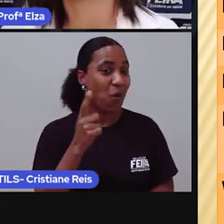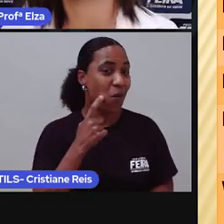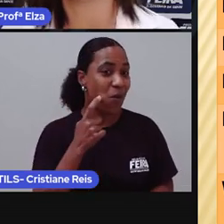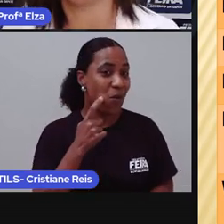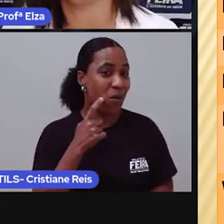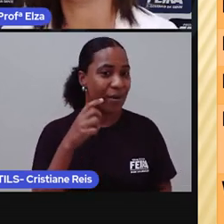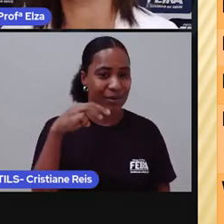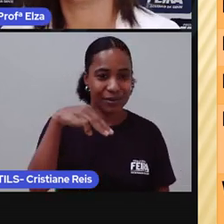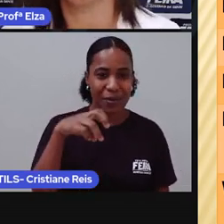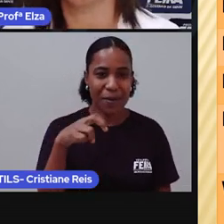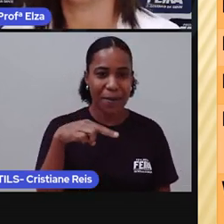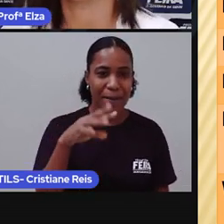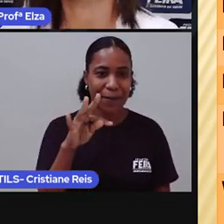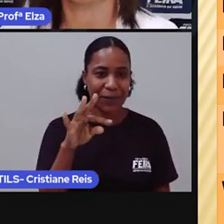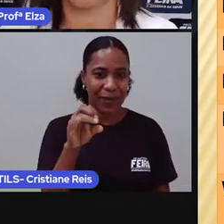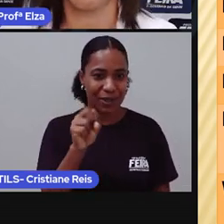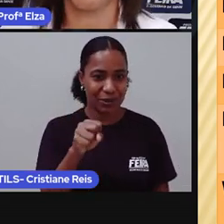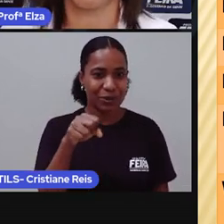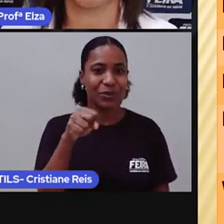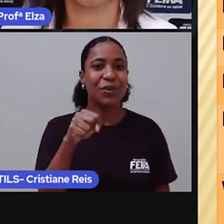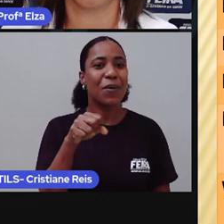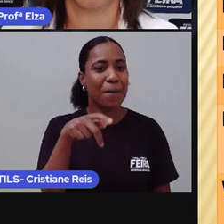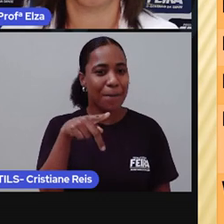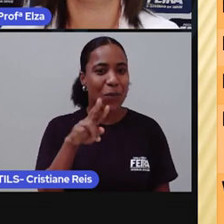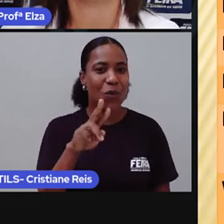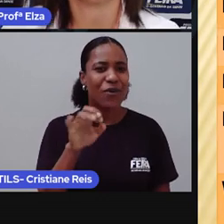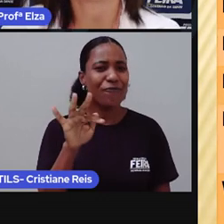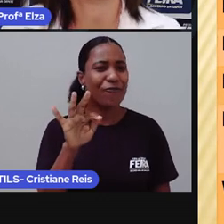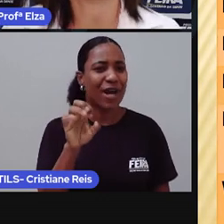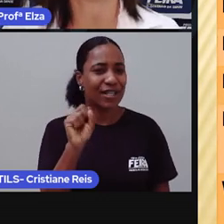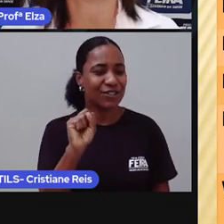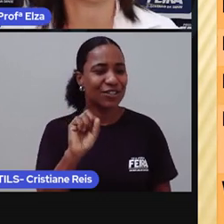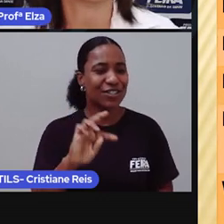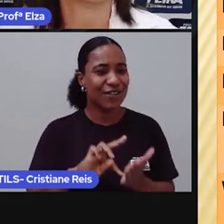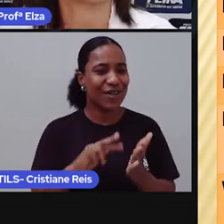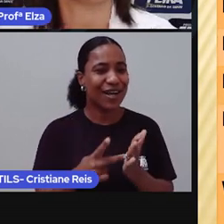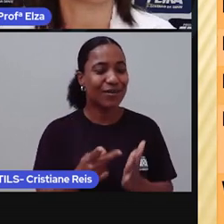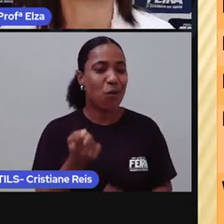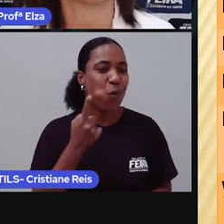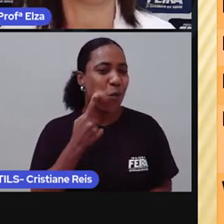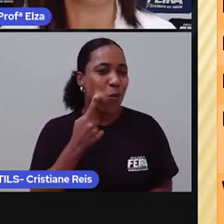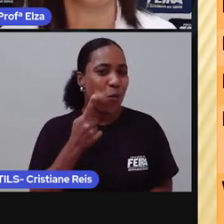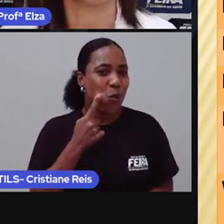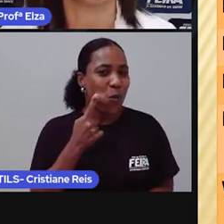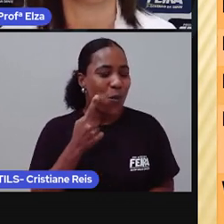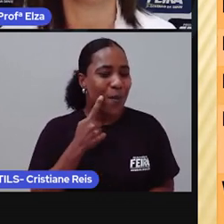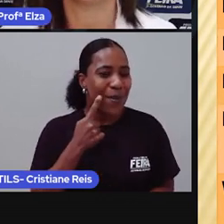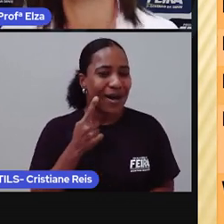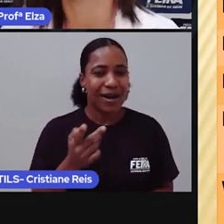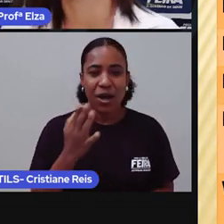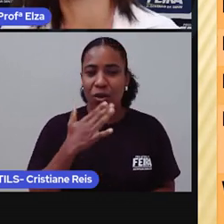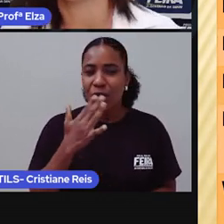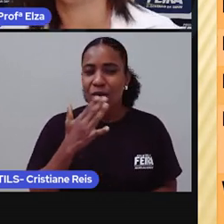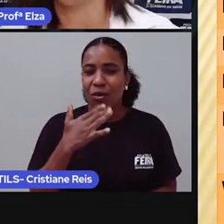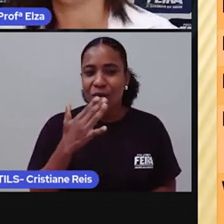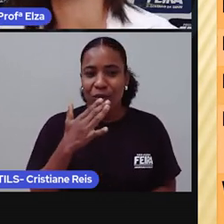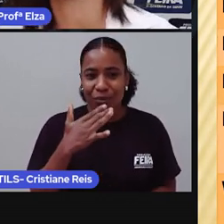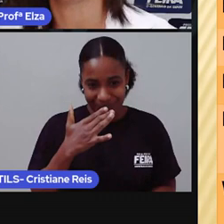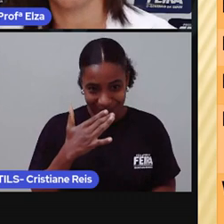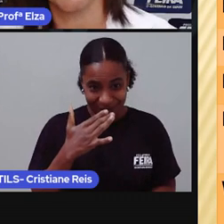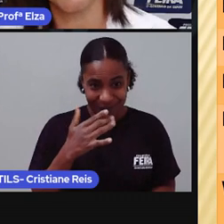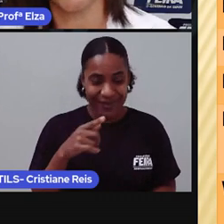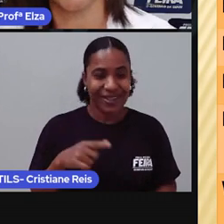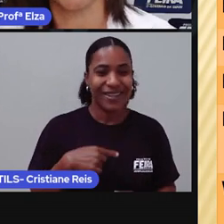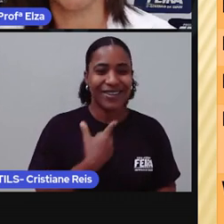Significa mentos puro e fresco. Protex fresh. Sabonete. Significa